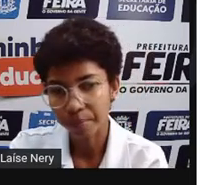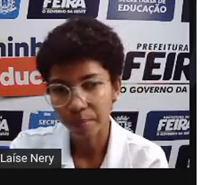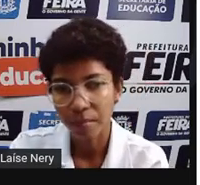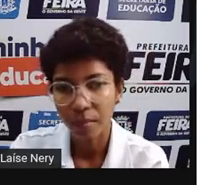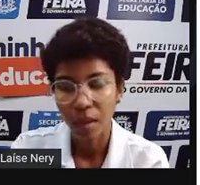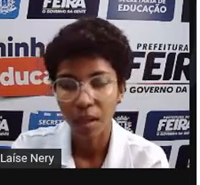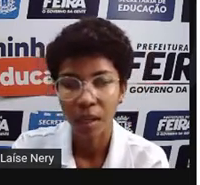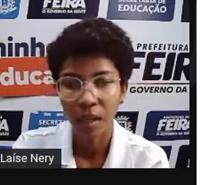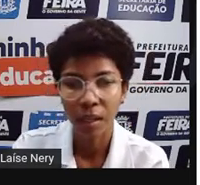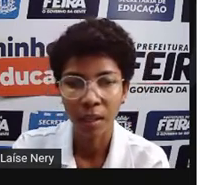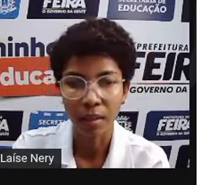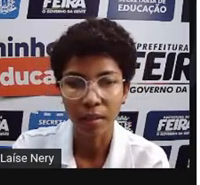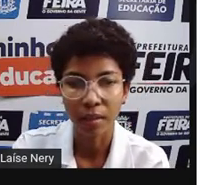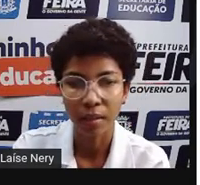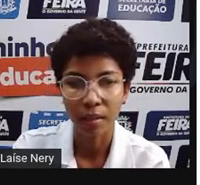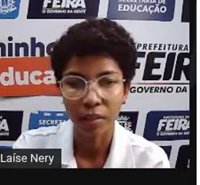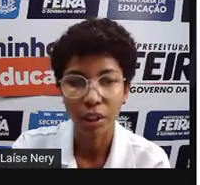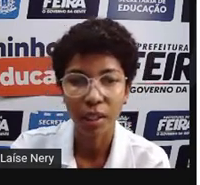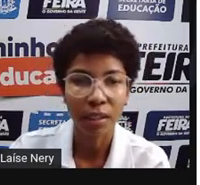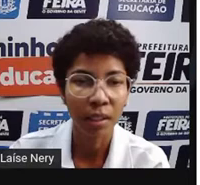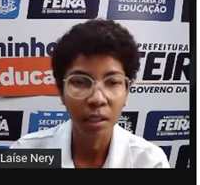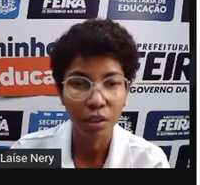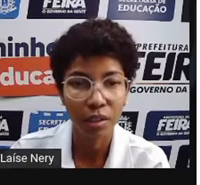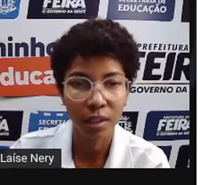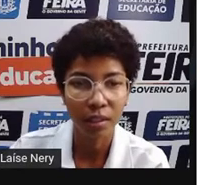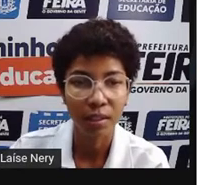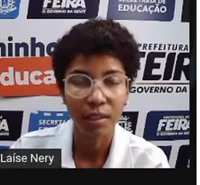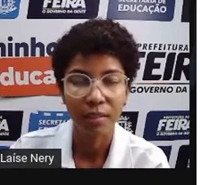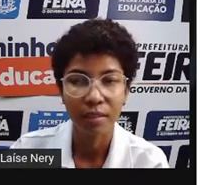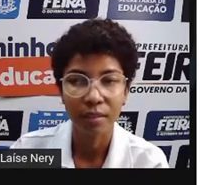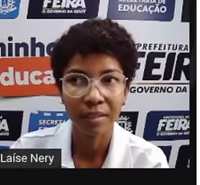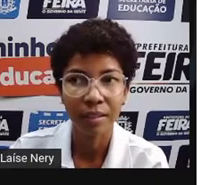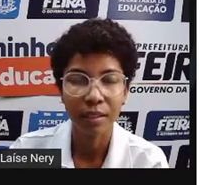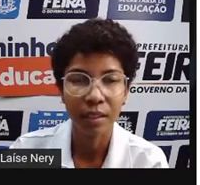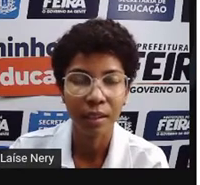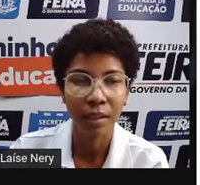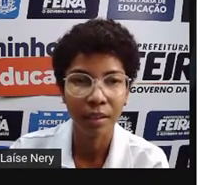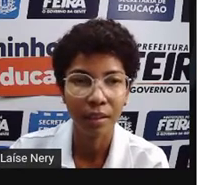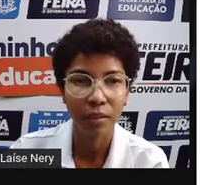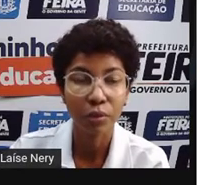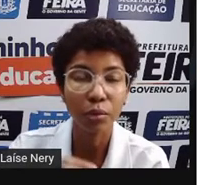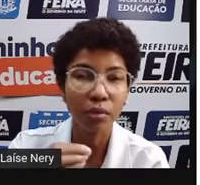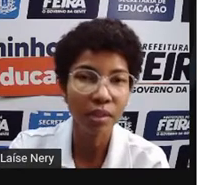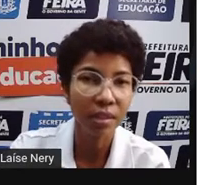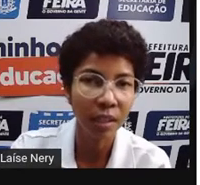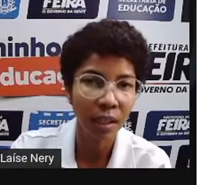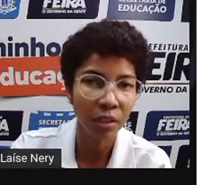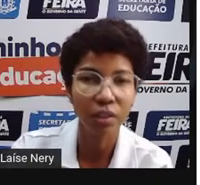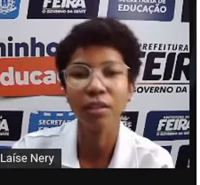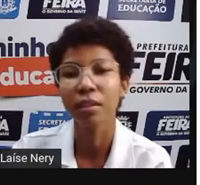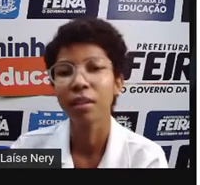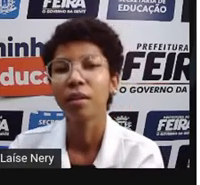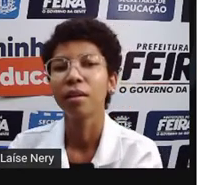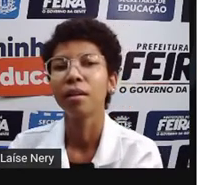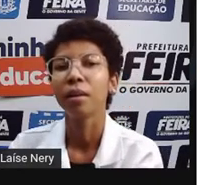gerada a energia suficiente